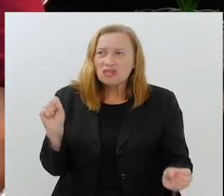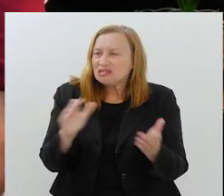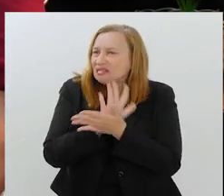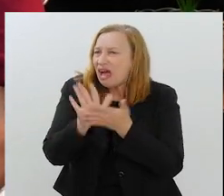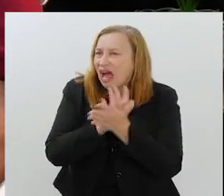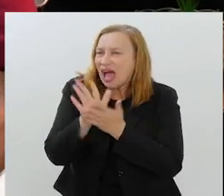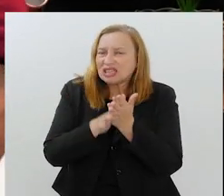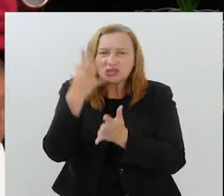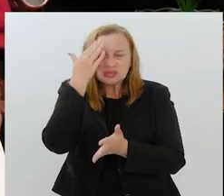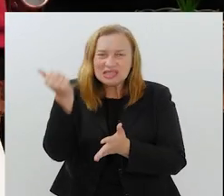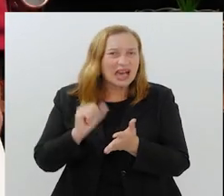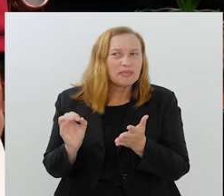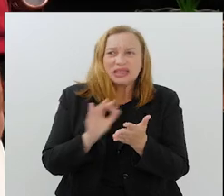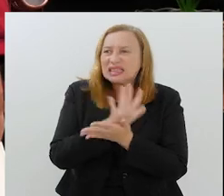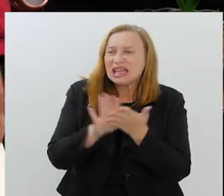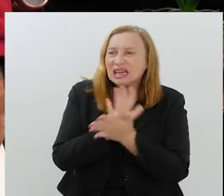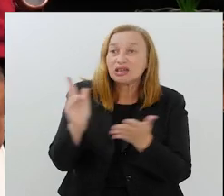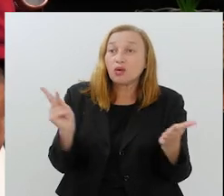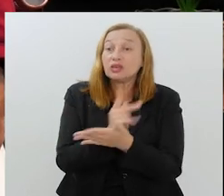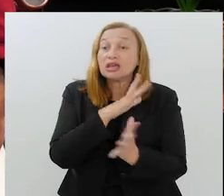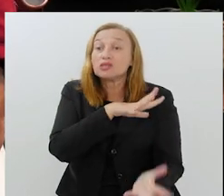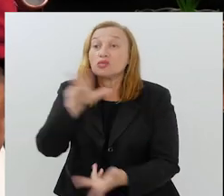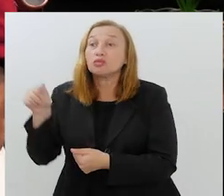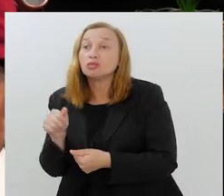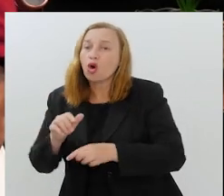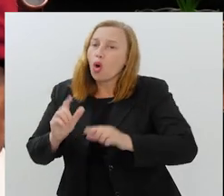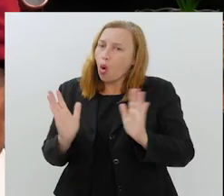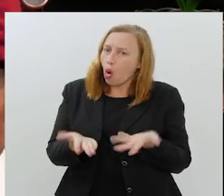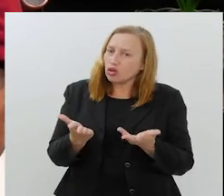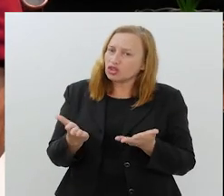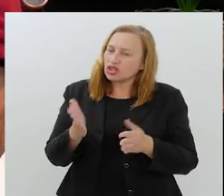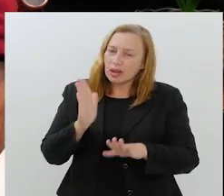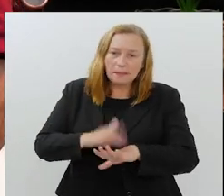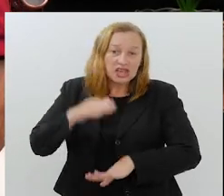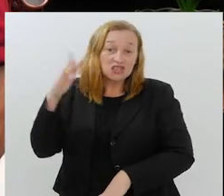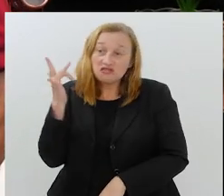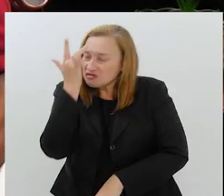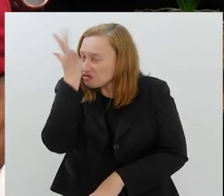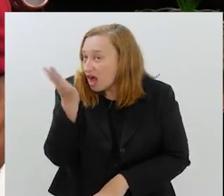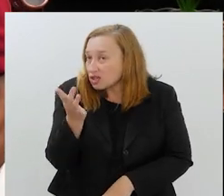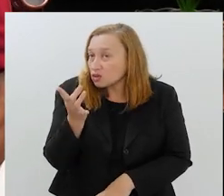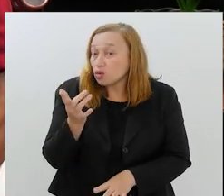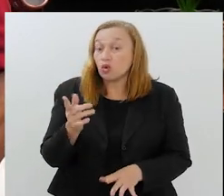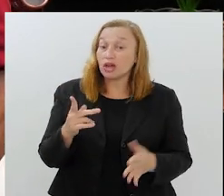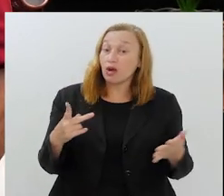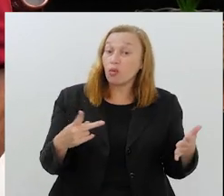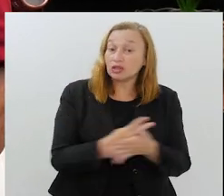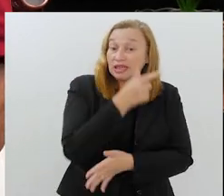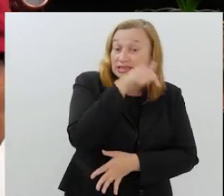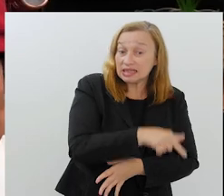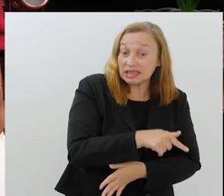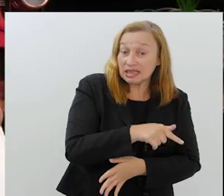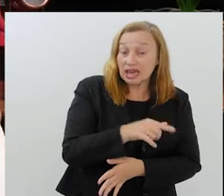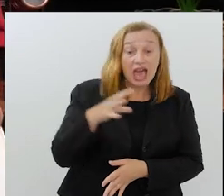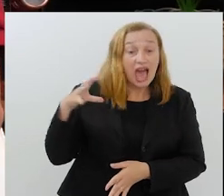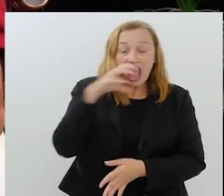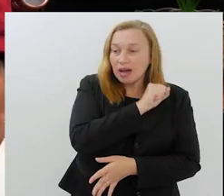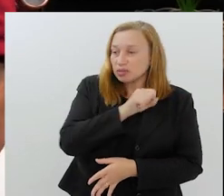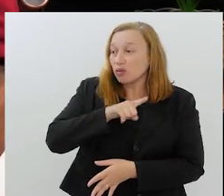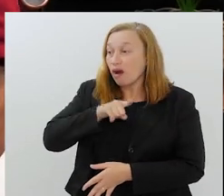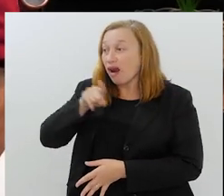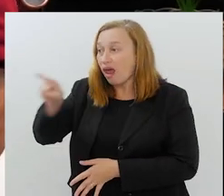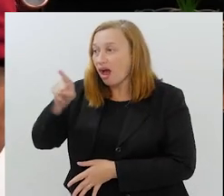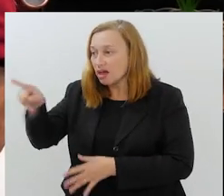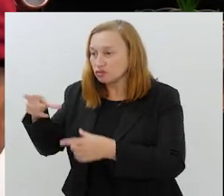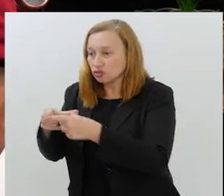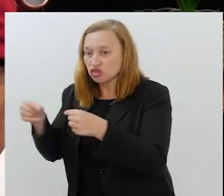jornal, não ouvem televisão, aquelas coisas todas. Hoje, é muito mais direto. O que se faz aqui em um segundo, sujeito que